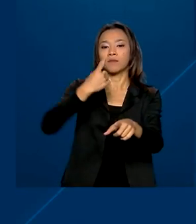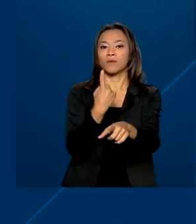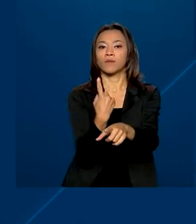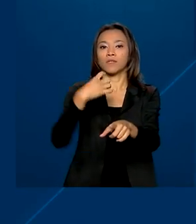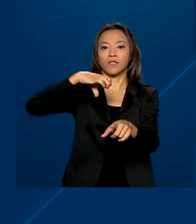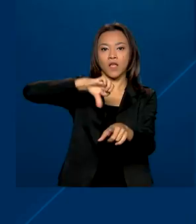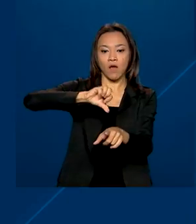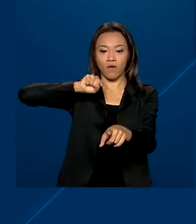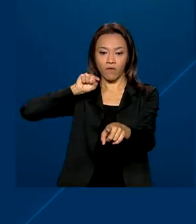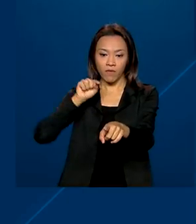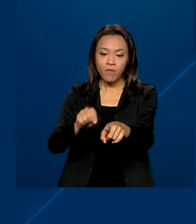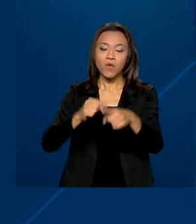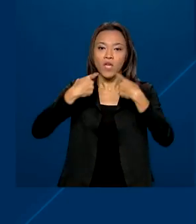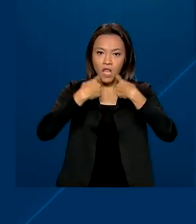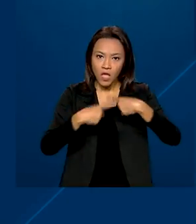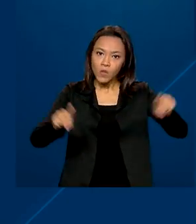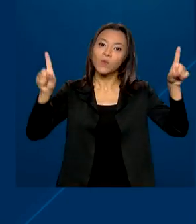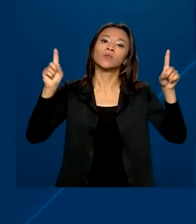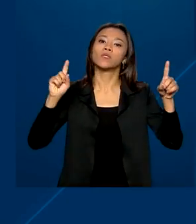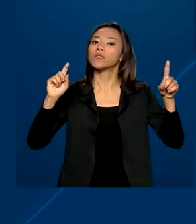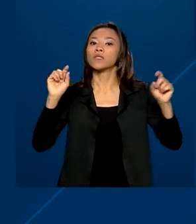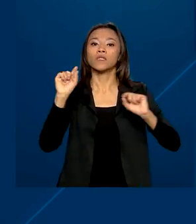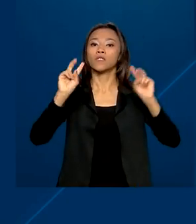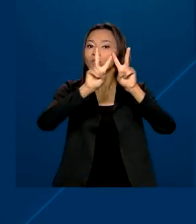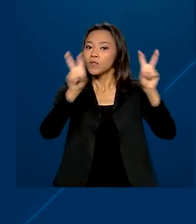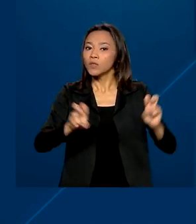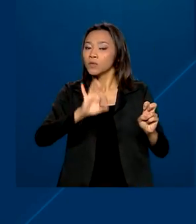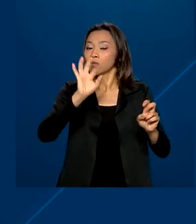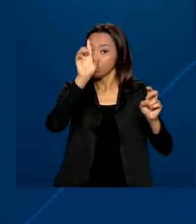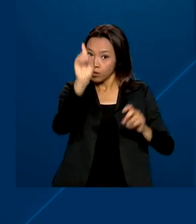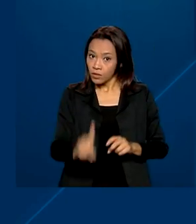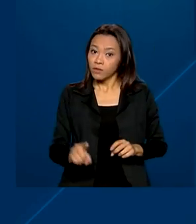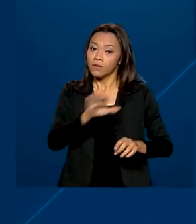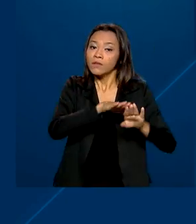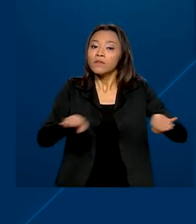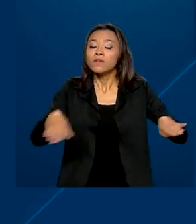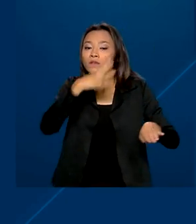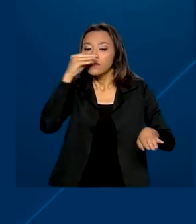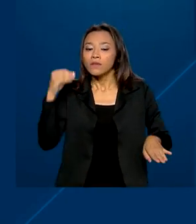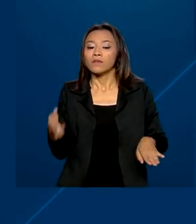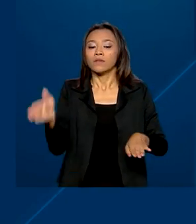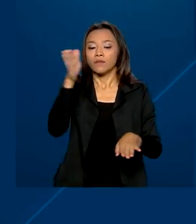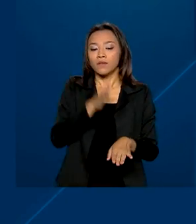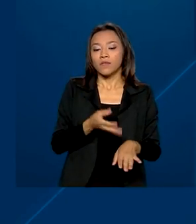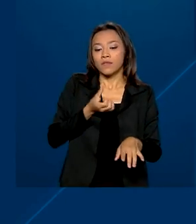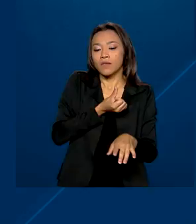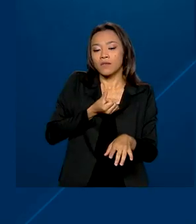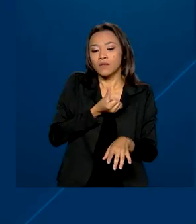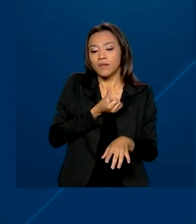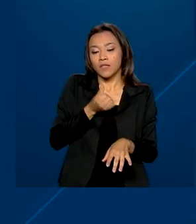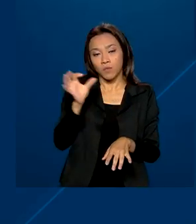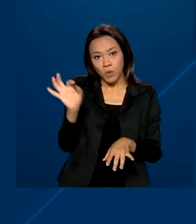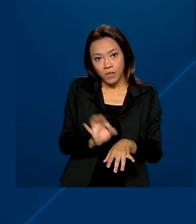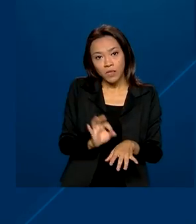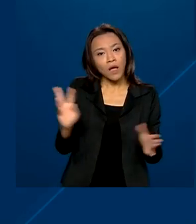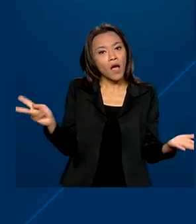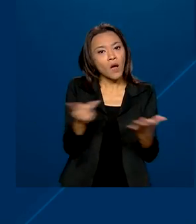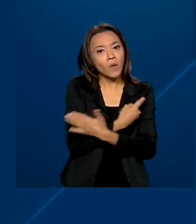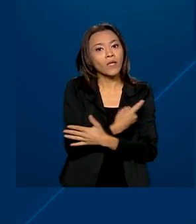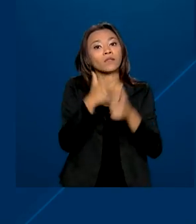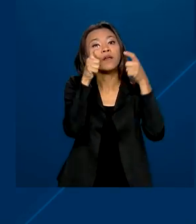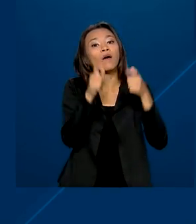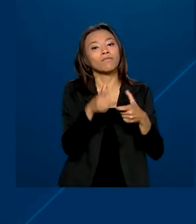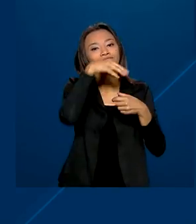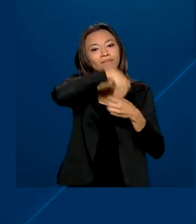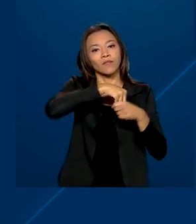violações de direitos de crianças e adolescentes no país. Em 66% dos casos, a agressão ocorre dentro de